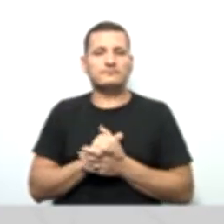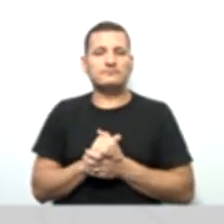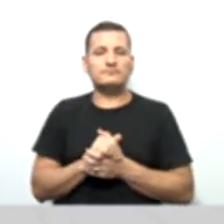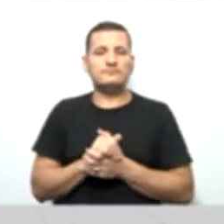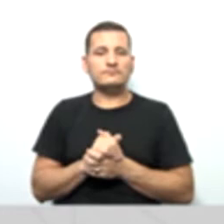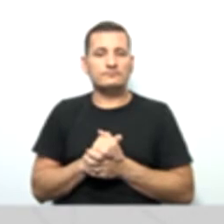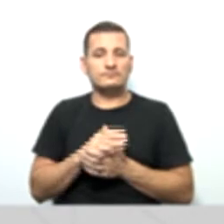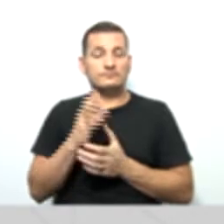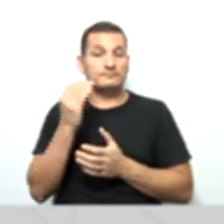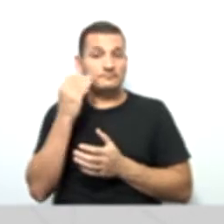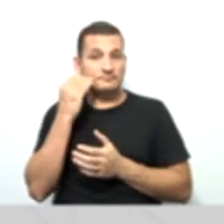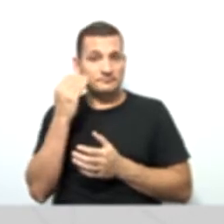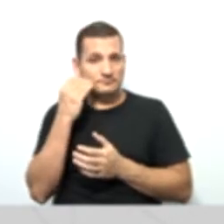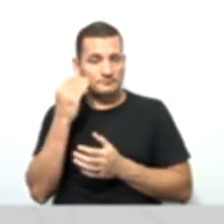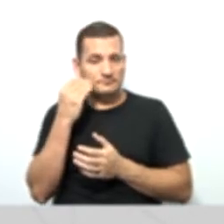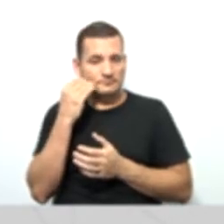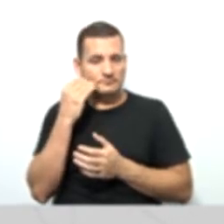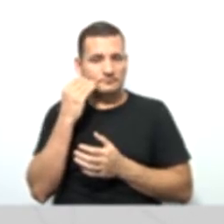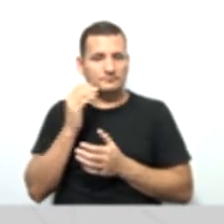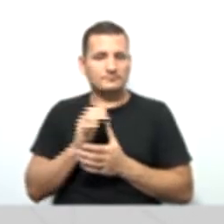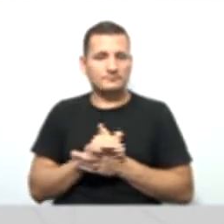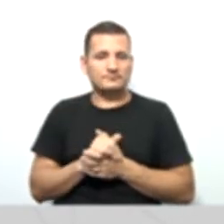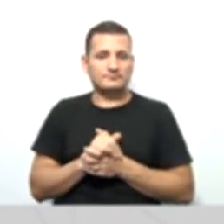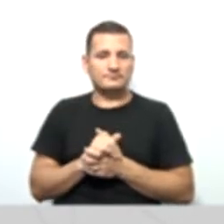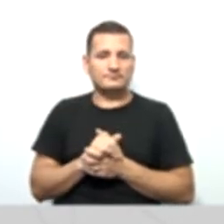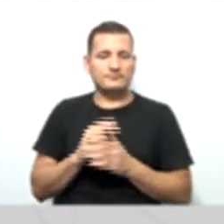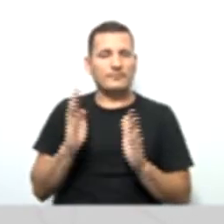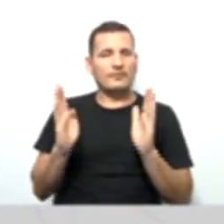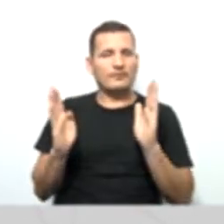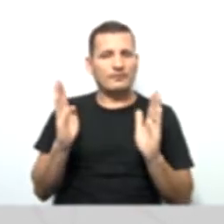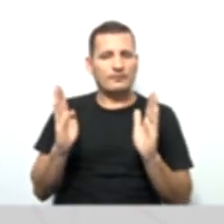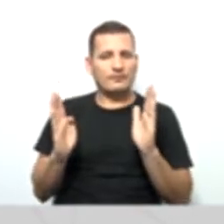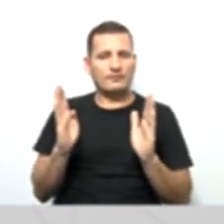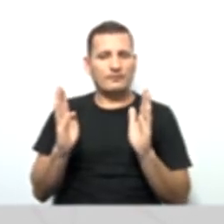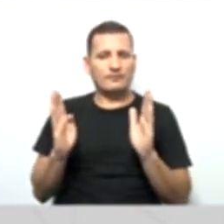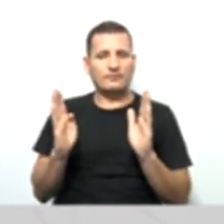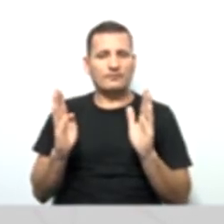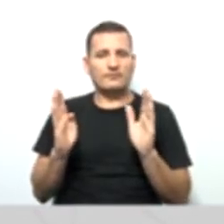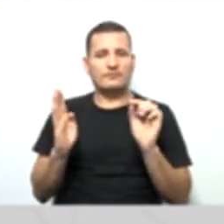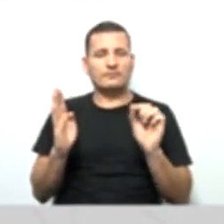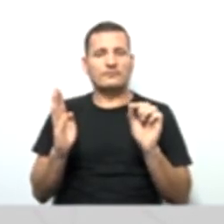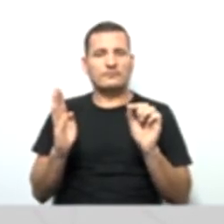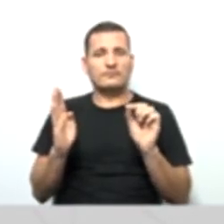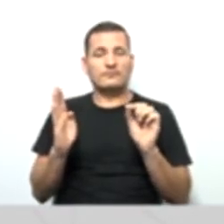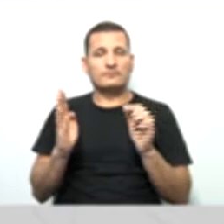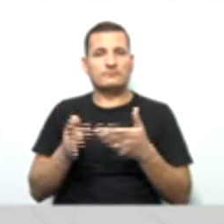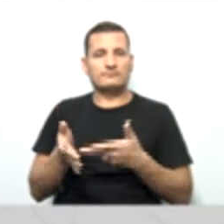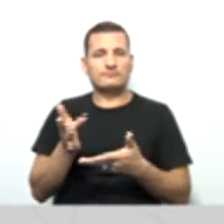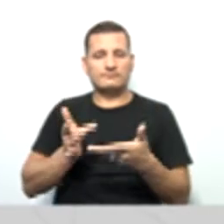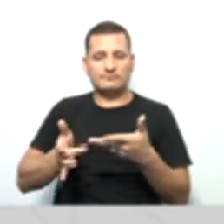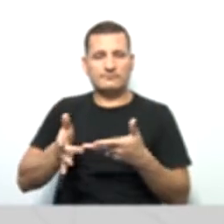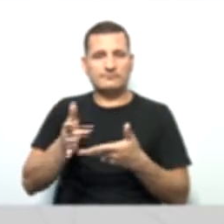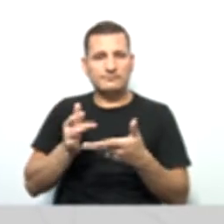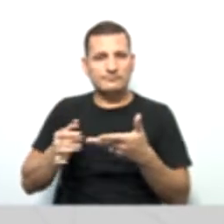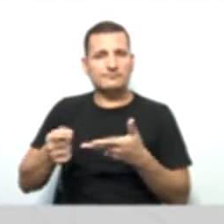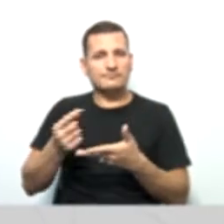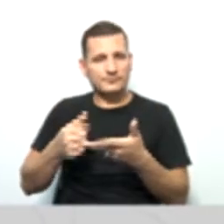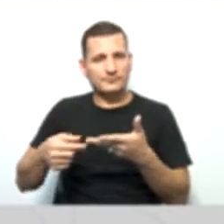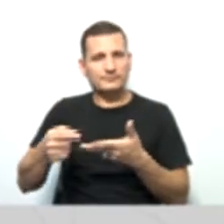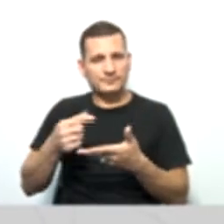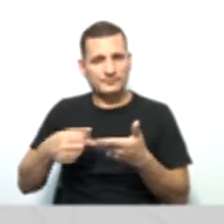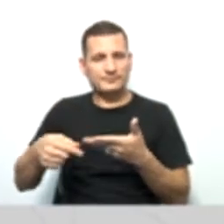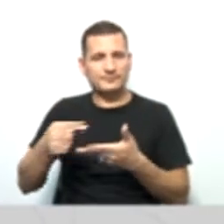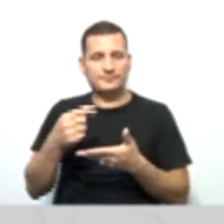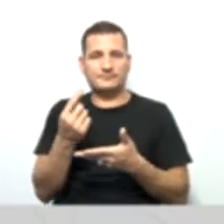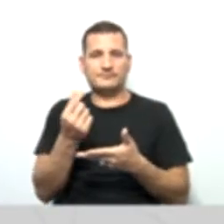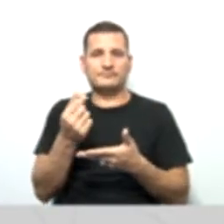verificar em determinada data, através de contagem física, gente, os valores que